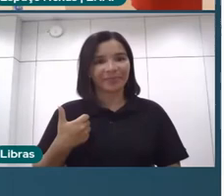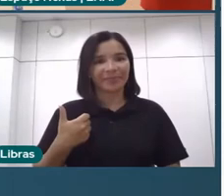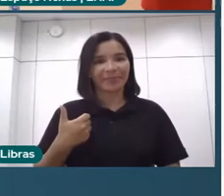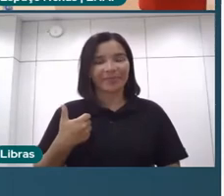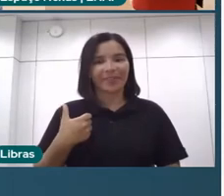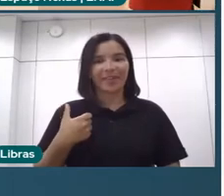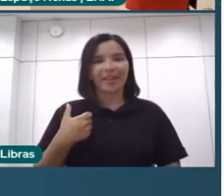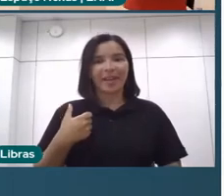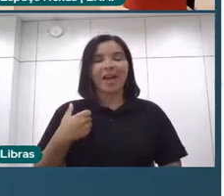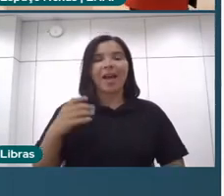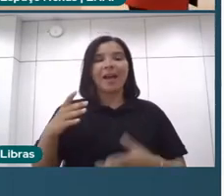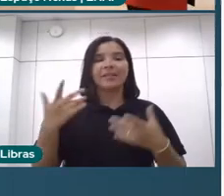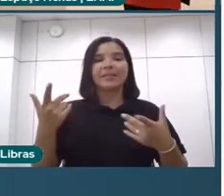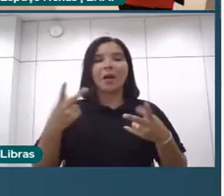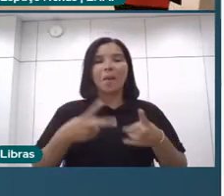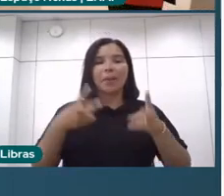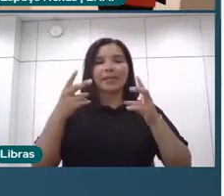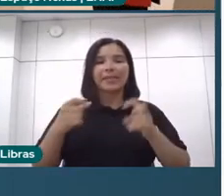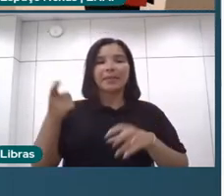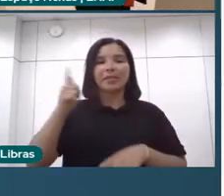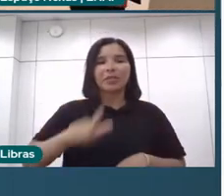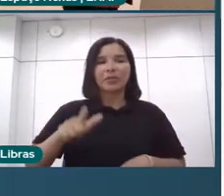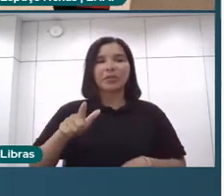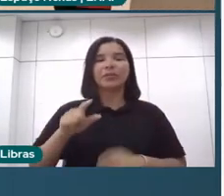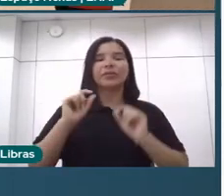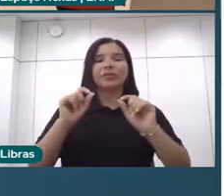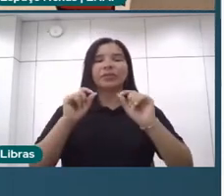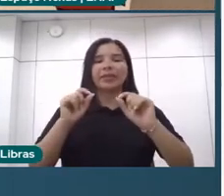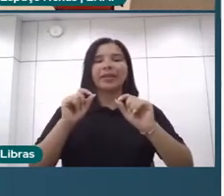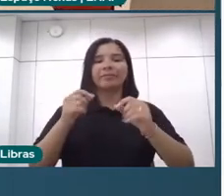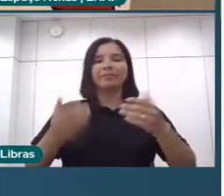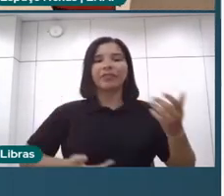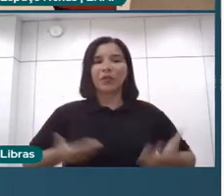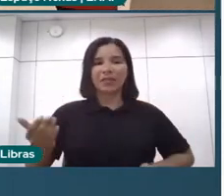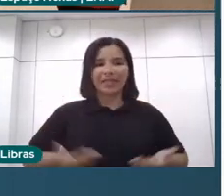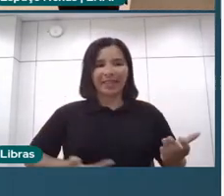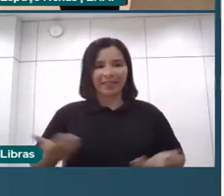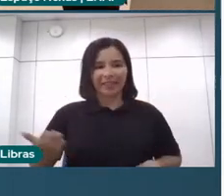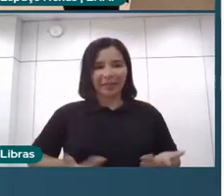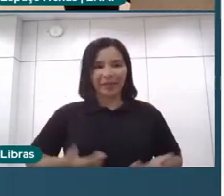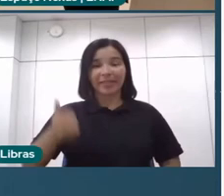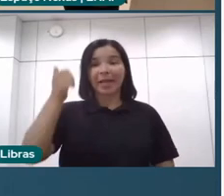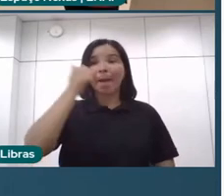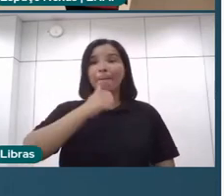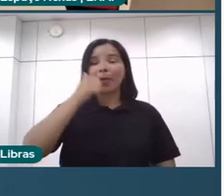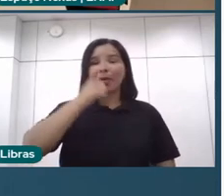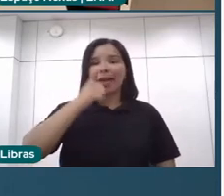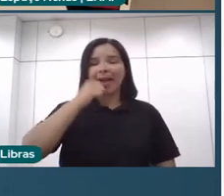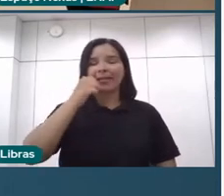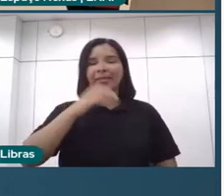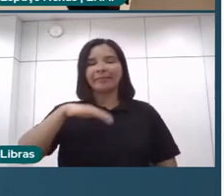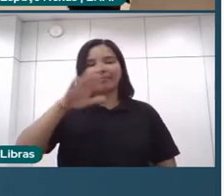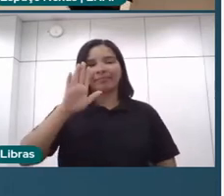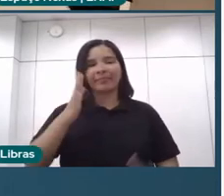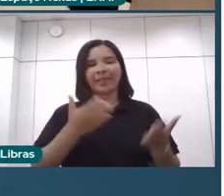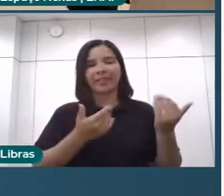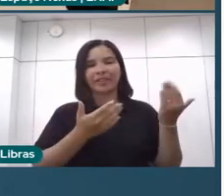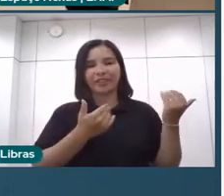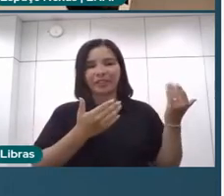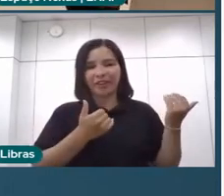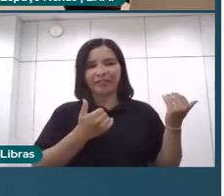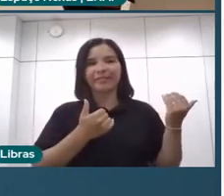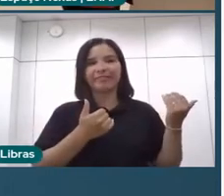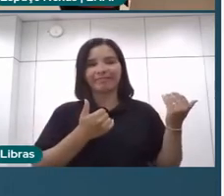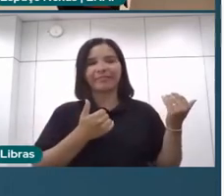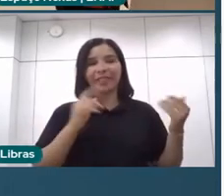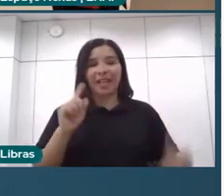aqui, né? De novo, na média dos servidores, as mulheres são um pouco mais jovens, né? Na média. De novo, a